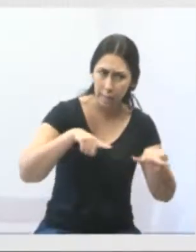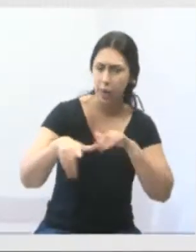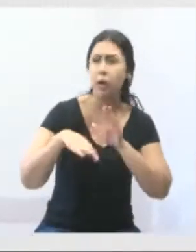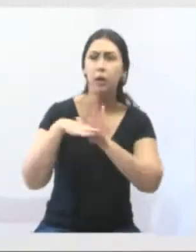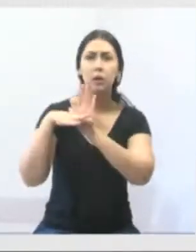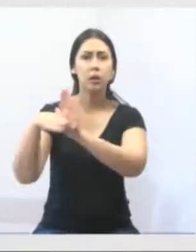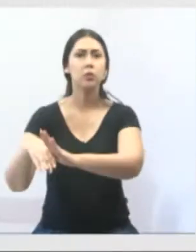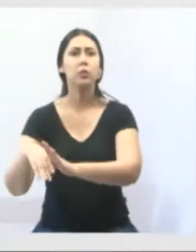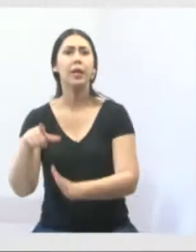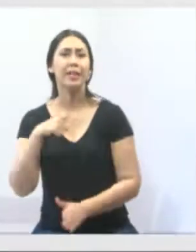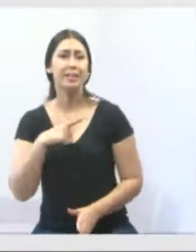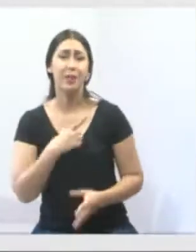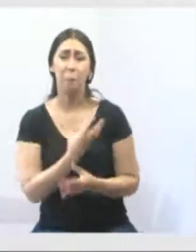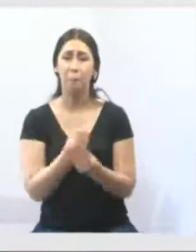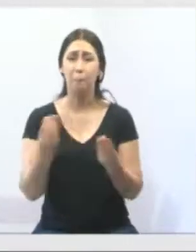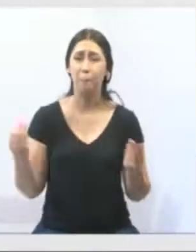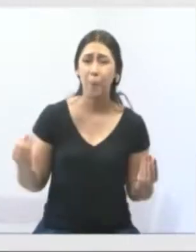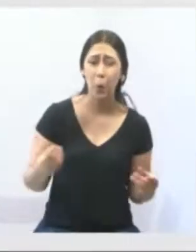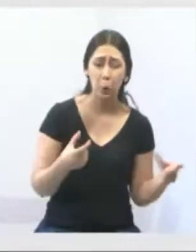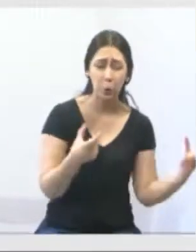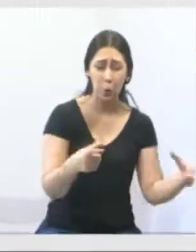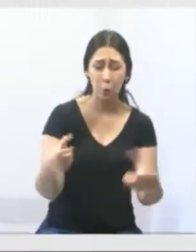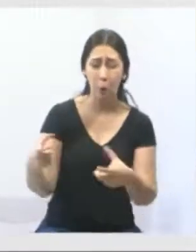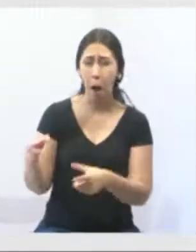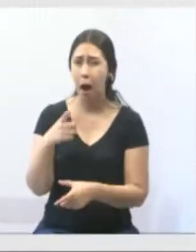Nós tivemos várias enchentes lá,